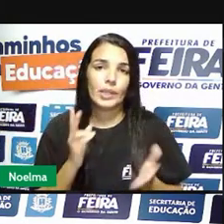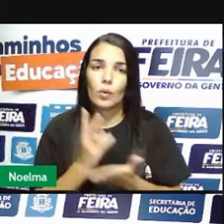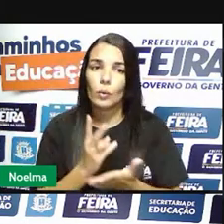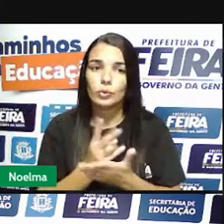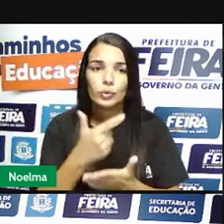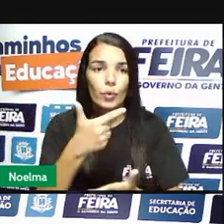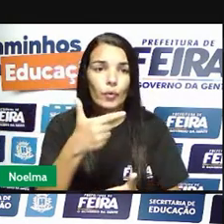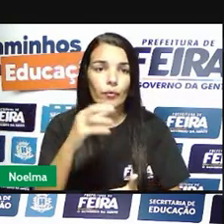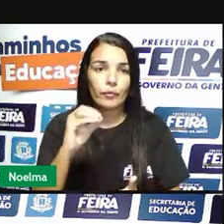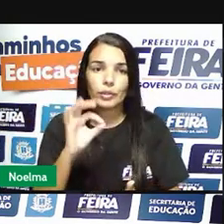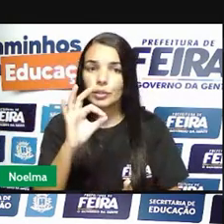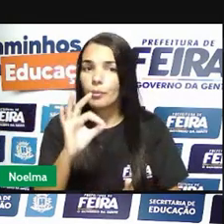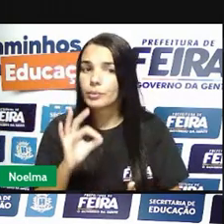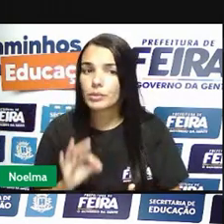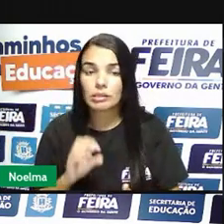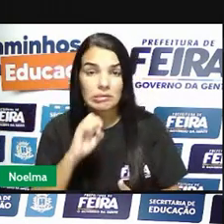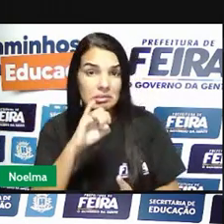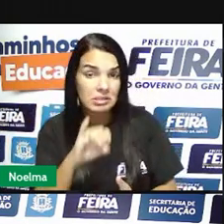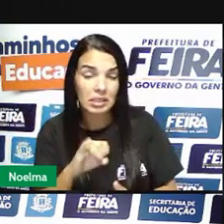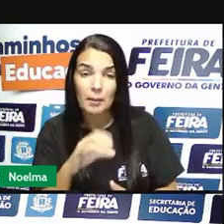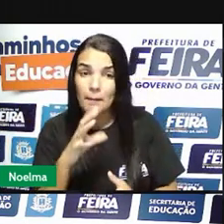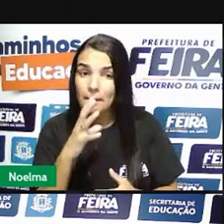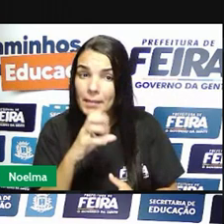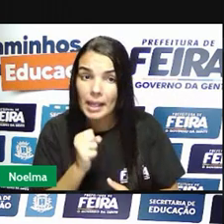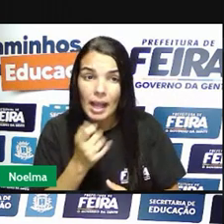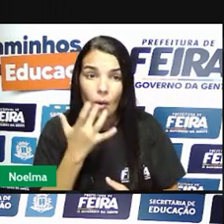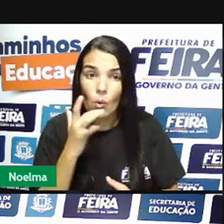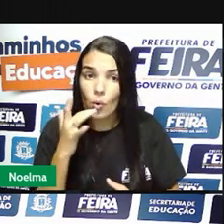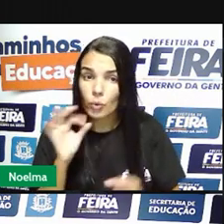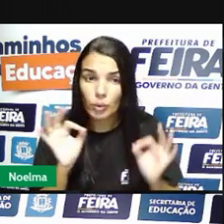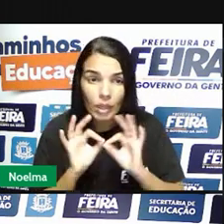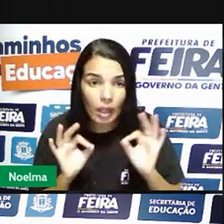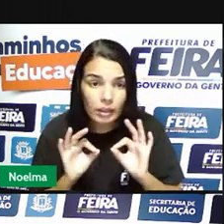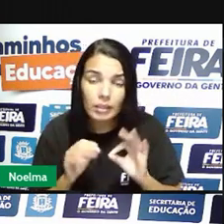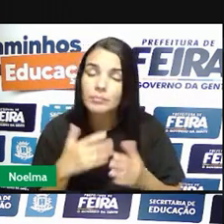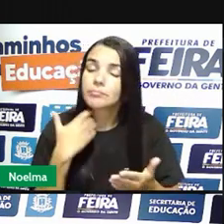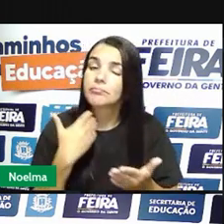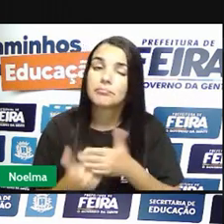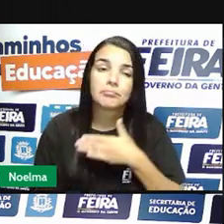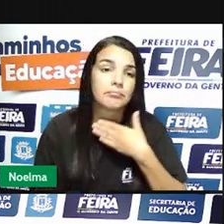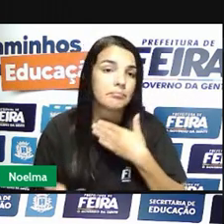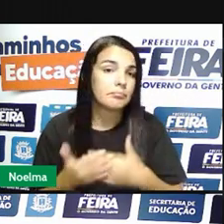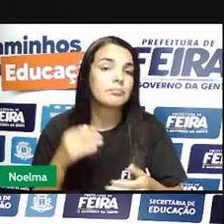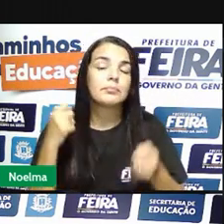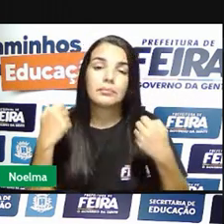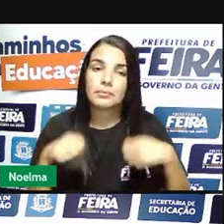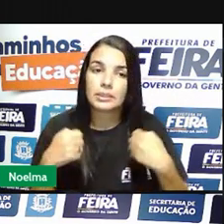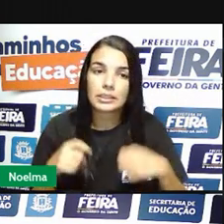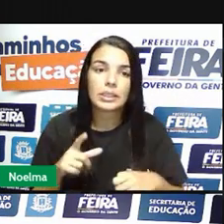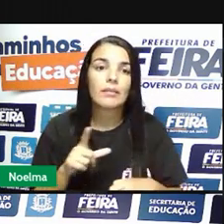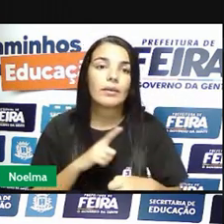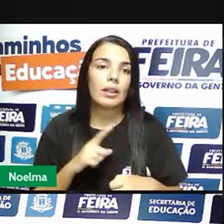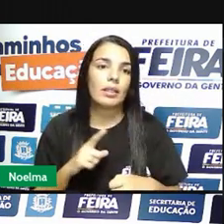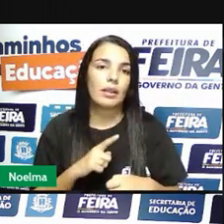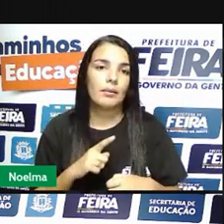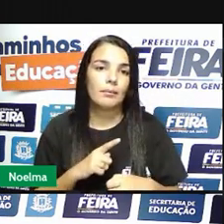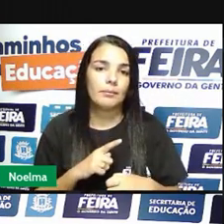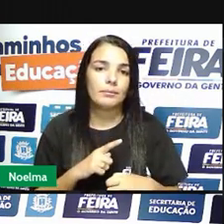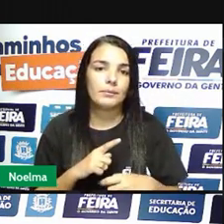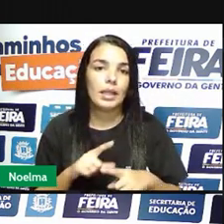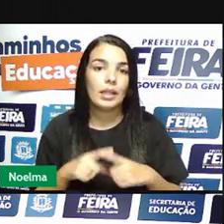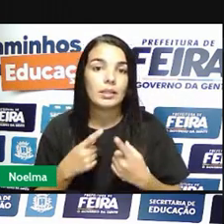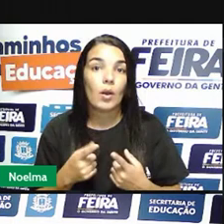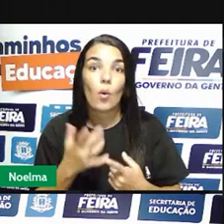quinto, 20% do produzido tinha que ir para a coroa. A coroa portuguesa, nesse caso. Quando o ouro